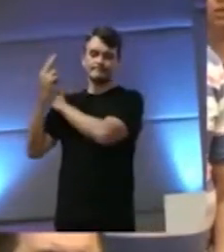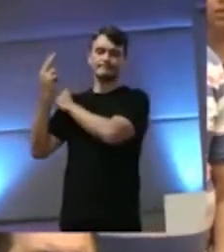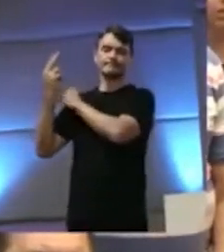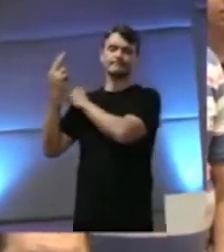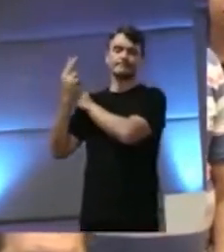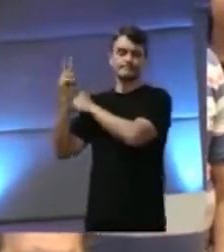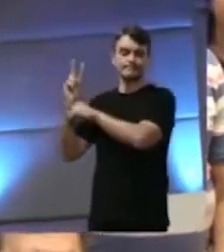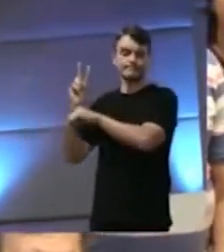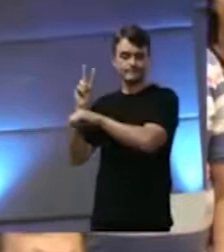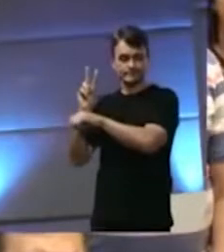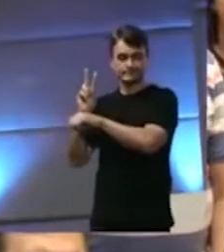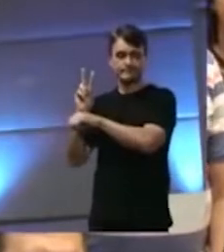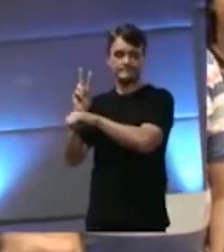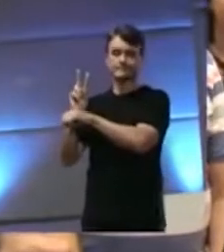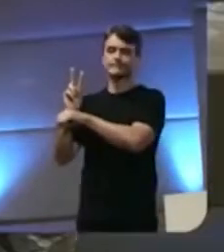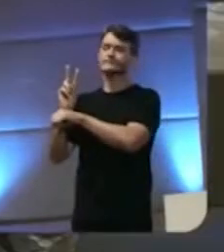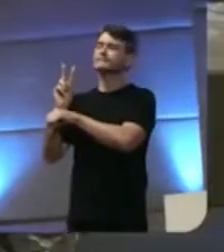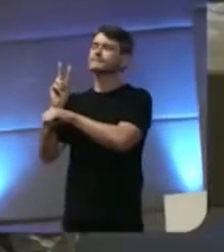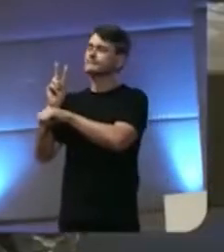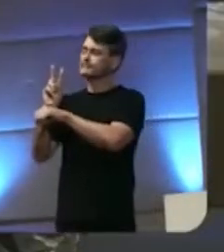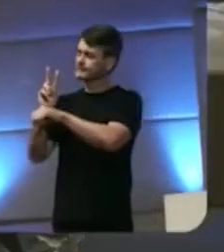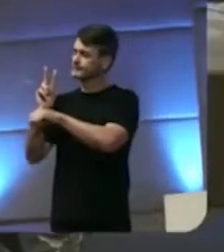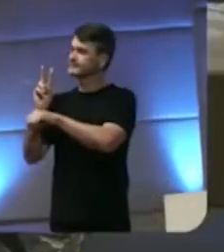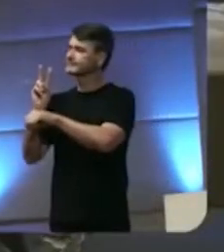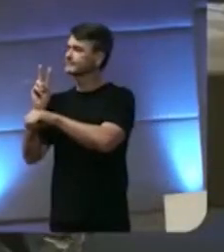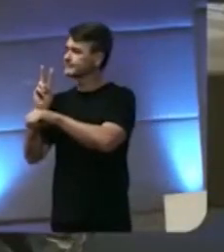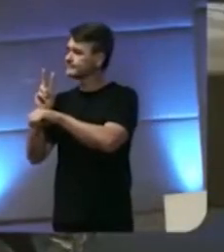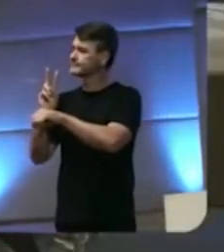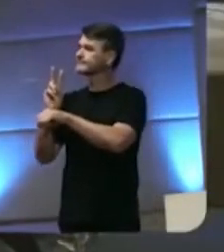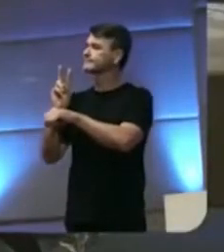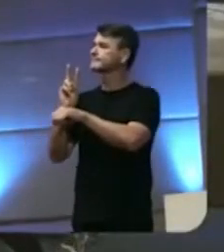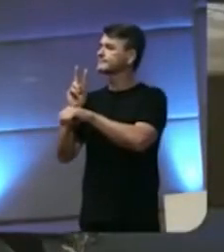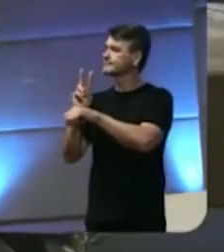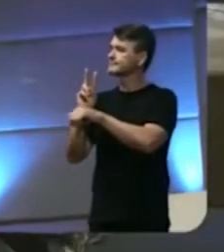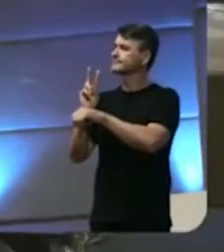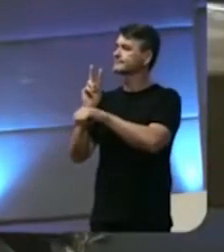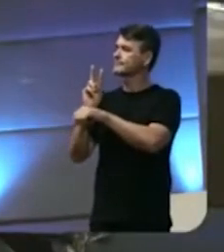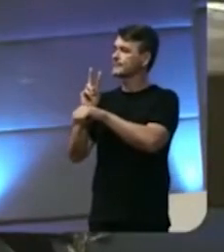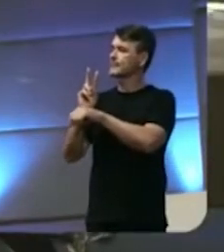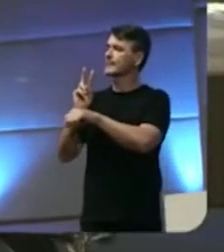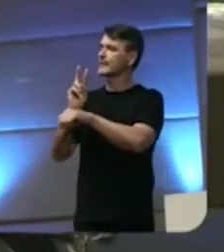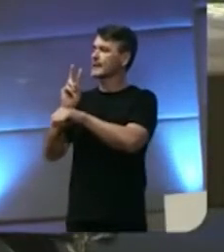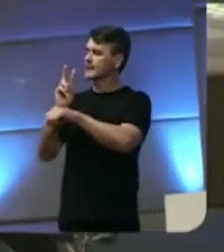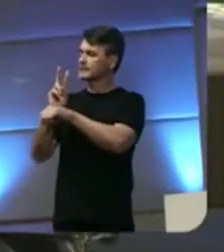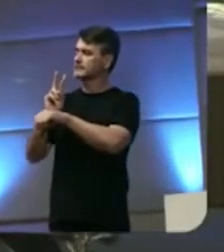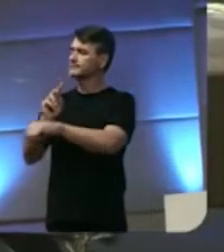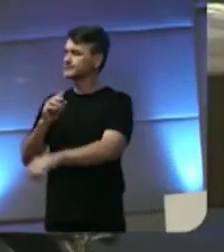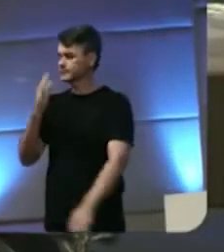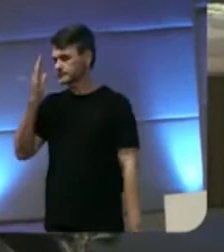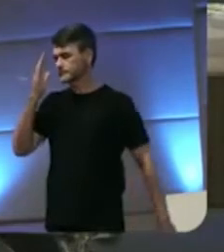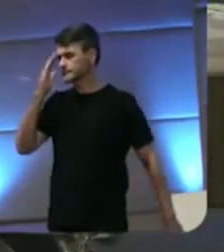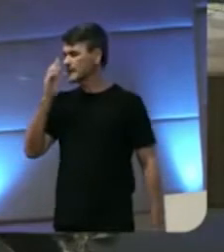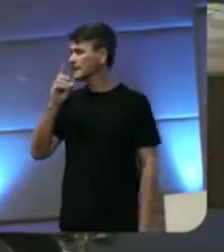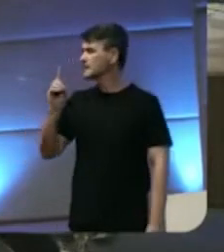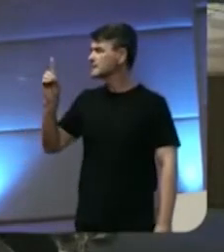E os teus ouvidos, os teus